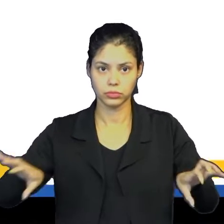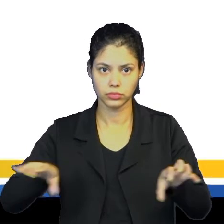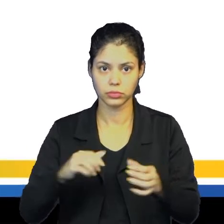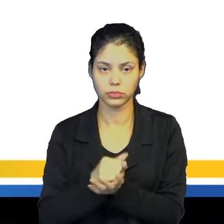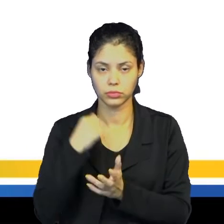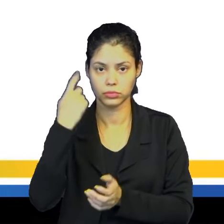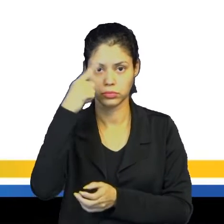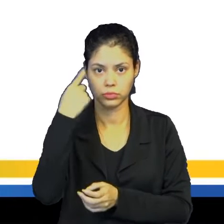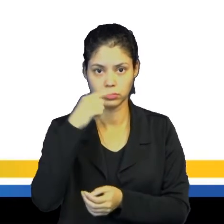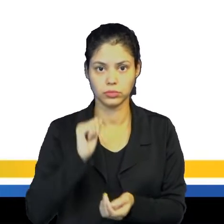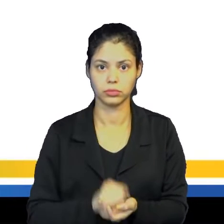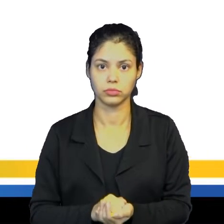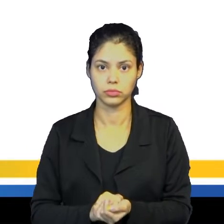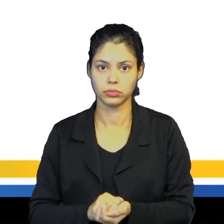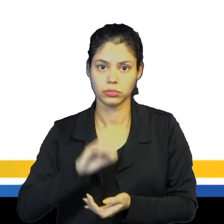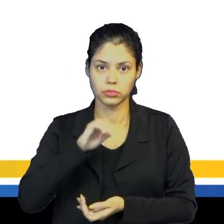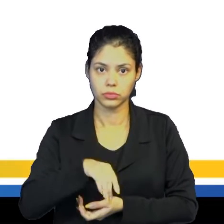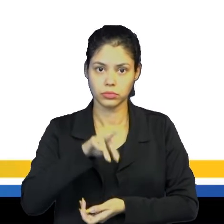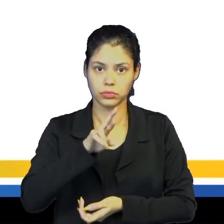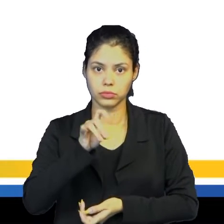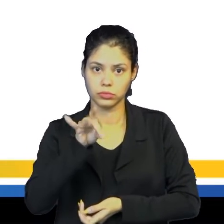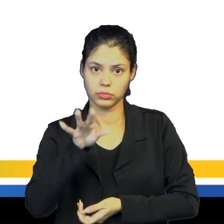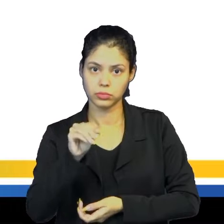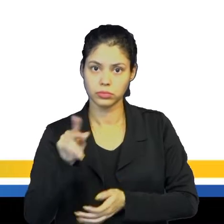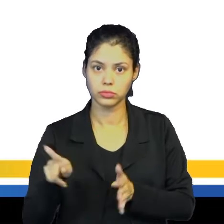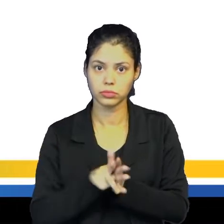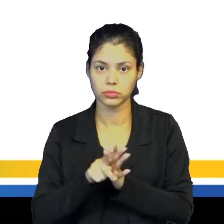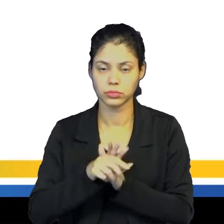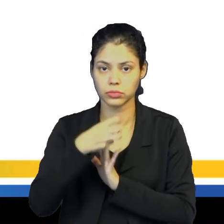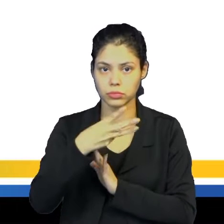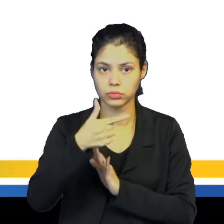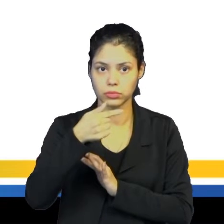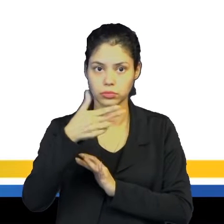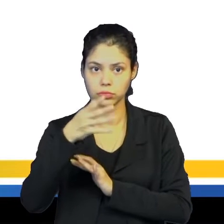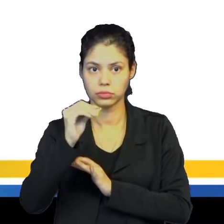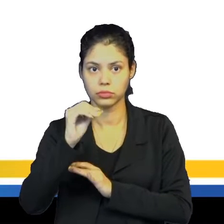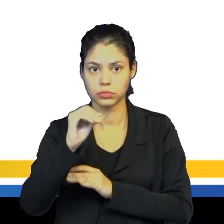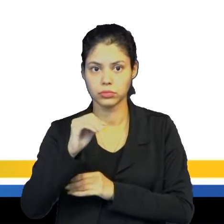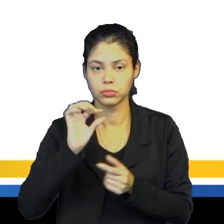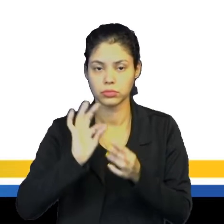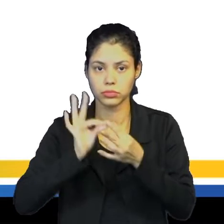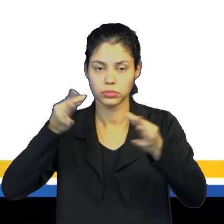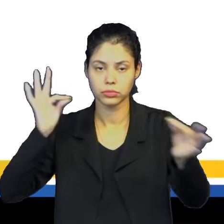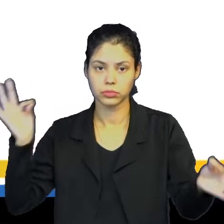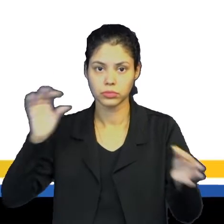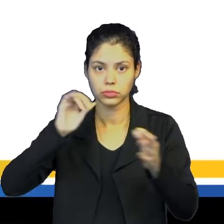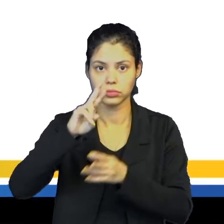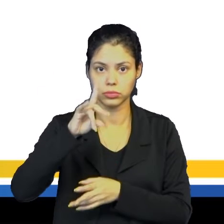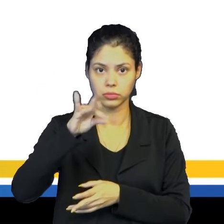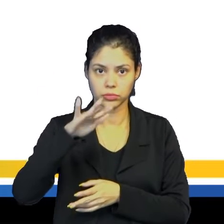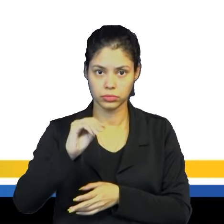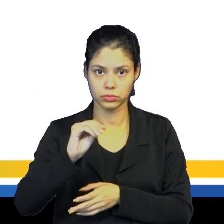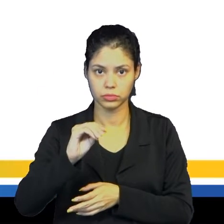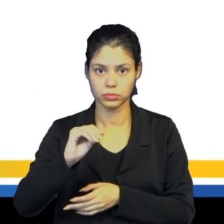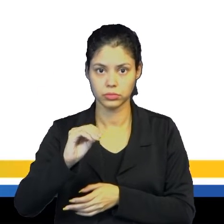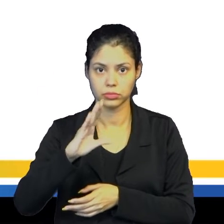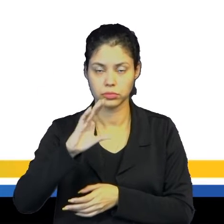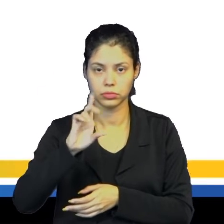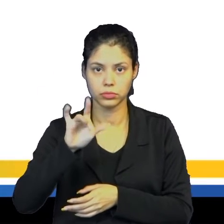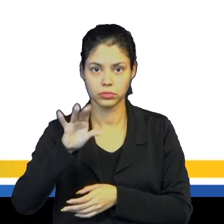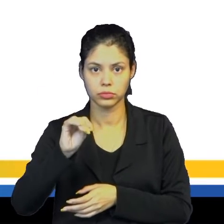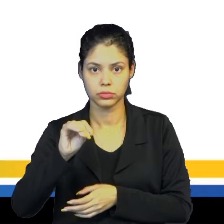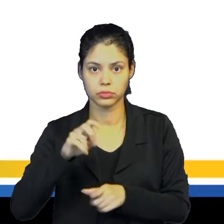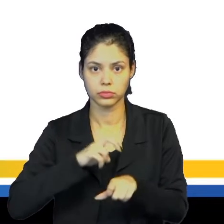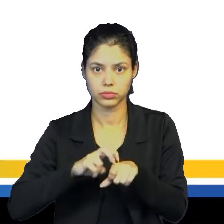de Espanha por um meridiano situado a 370 léguas a oeste do arquipélago de Cabo